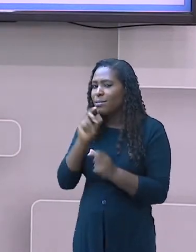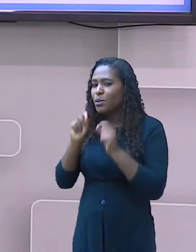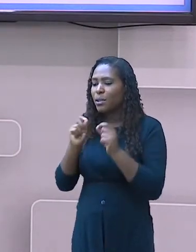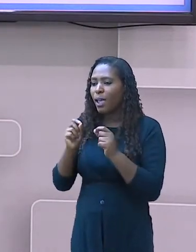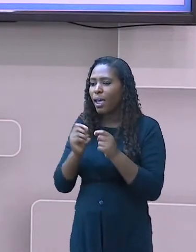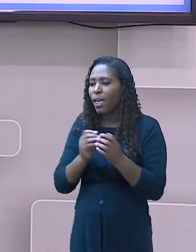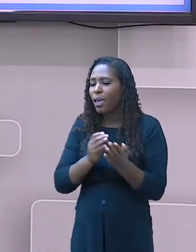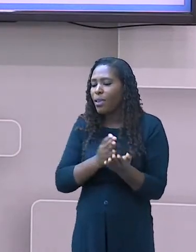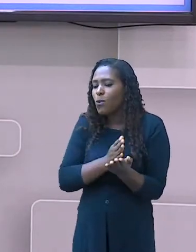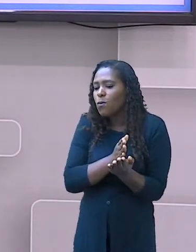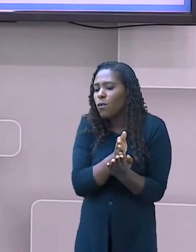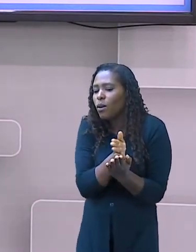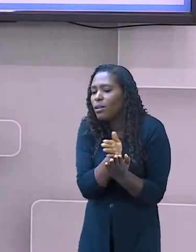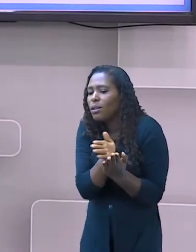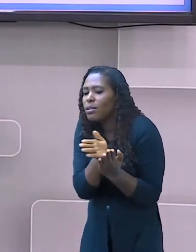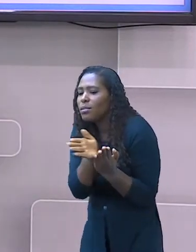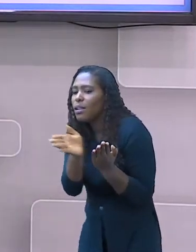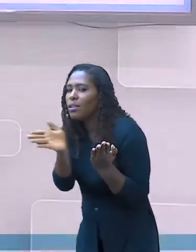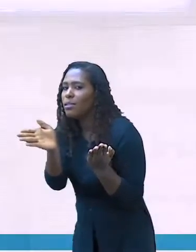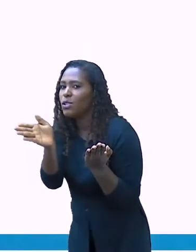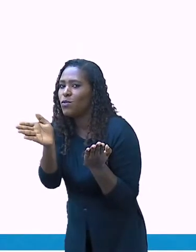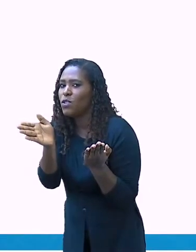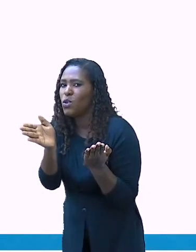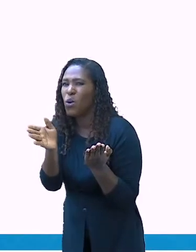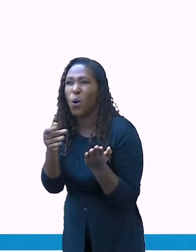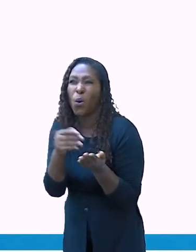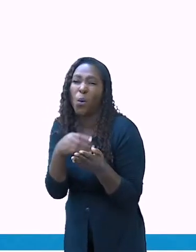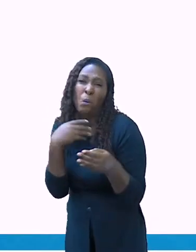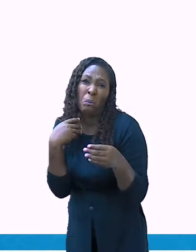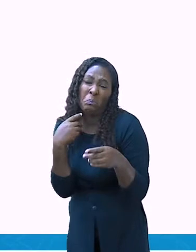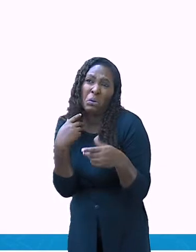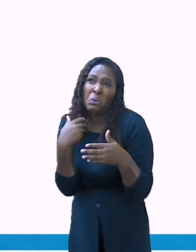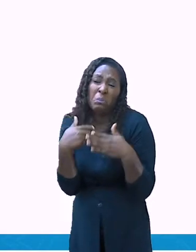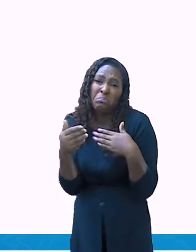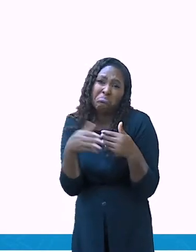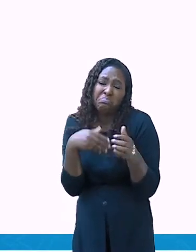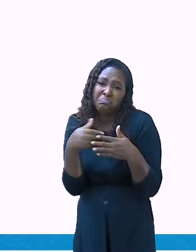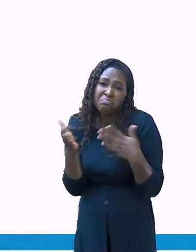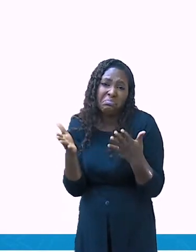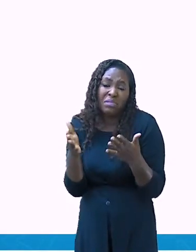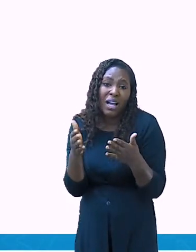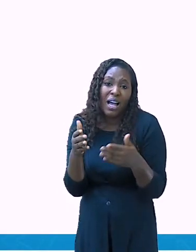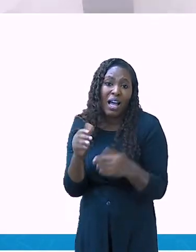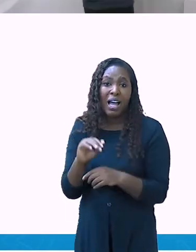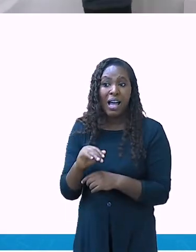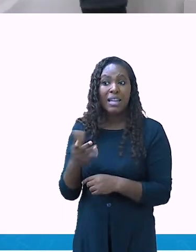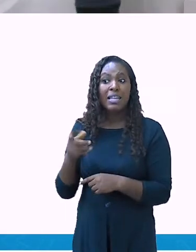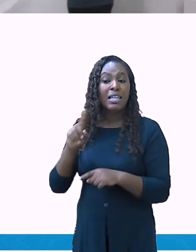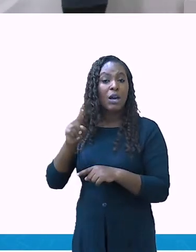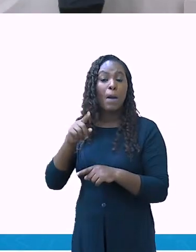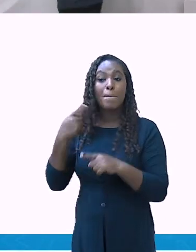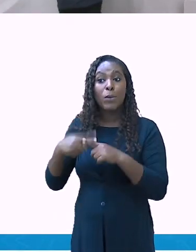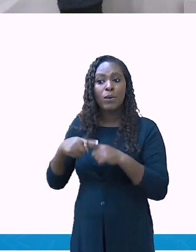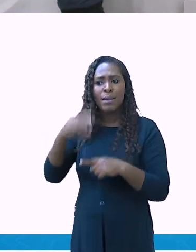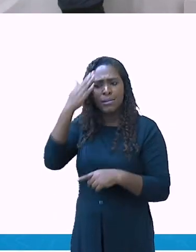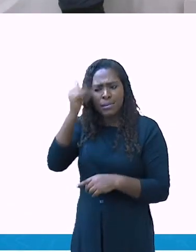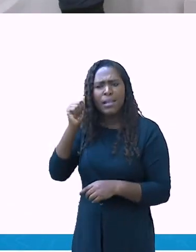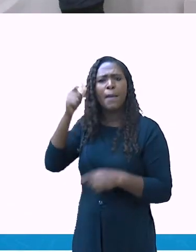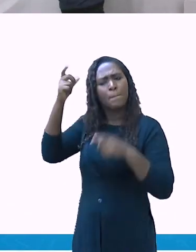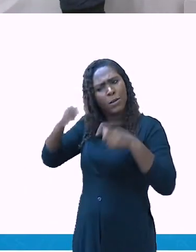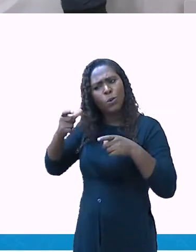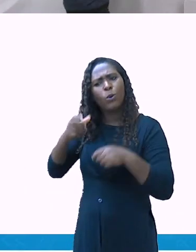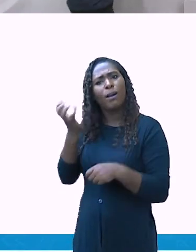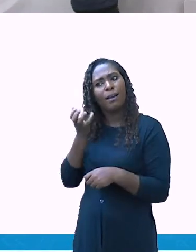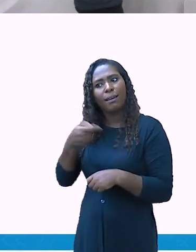Como nós falamos anteriormente dos grandes negócios, essas rotas comerciais estavam em busca. de